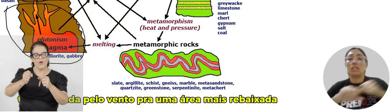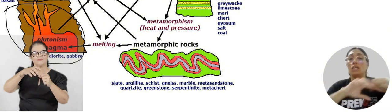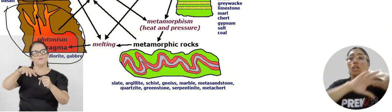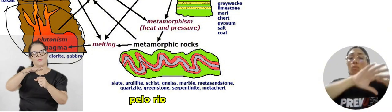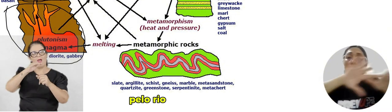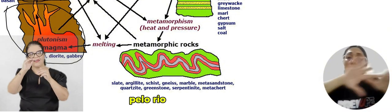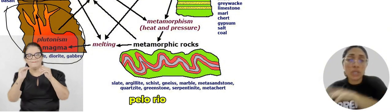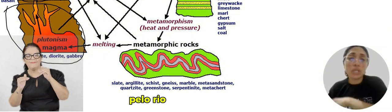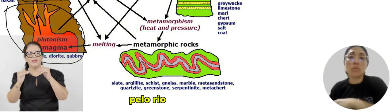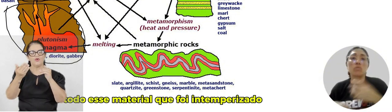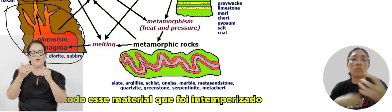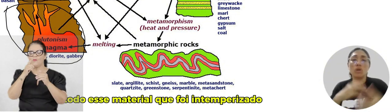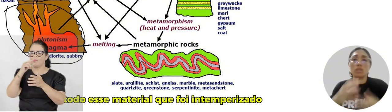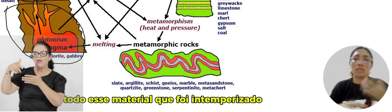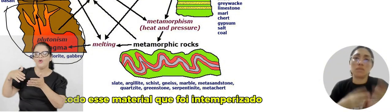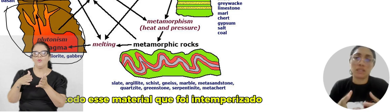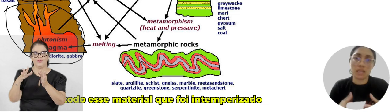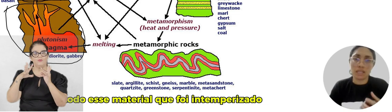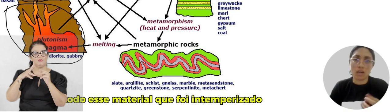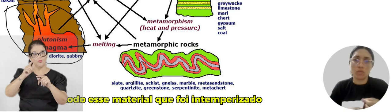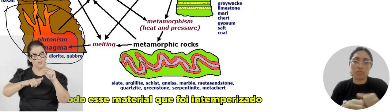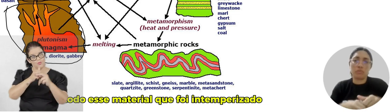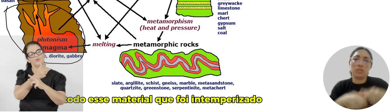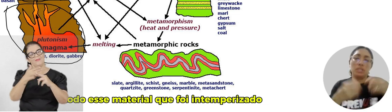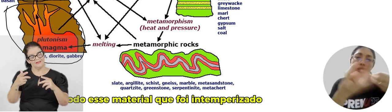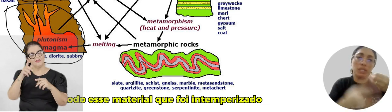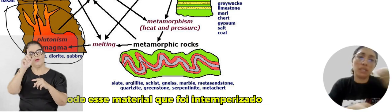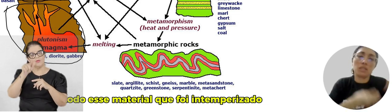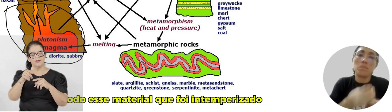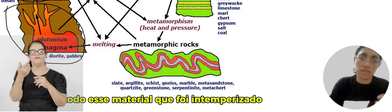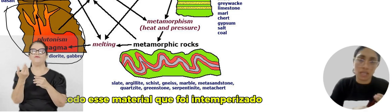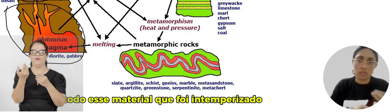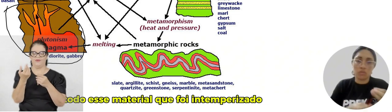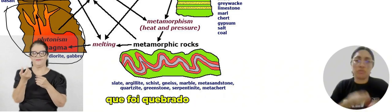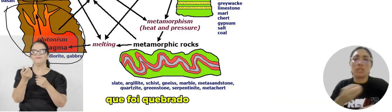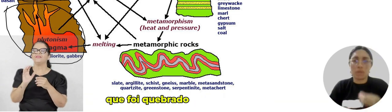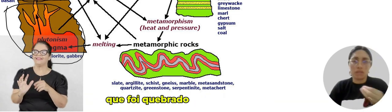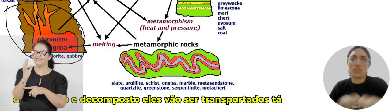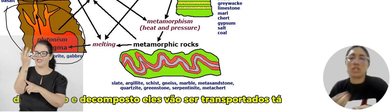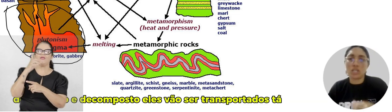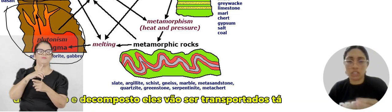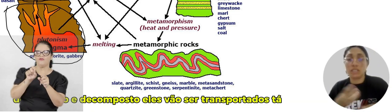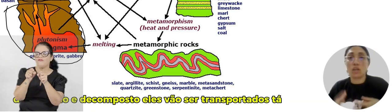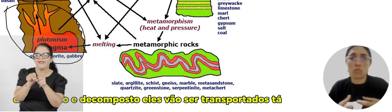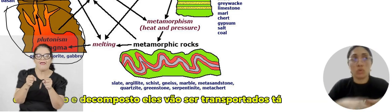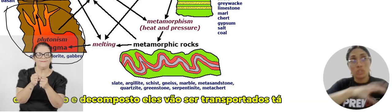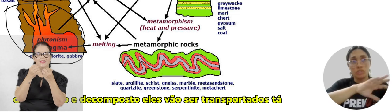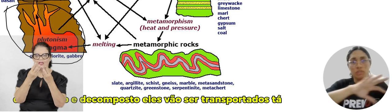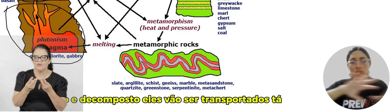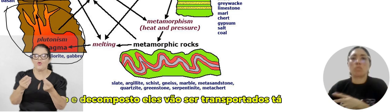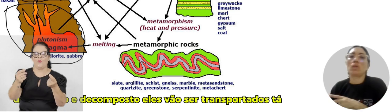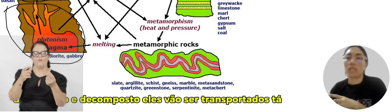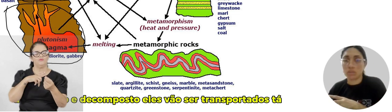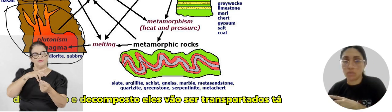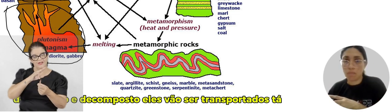rebaixada, pelo rio. Então, todo esse material que foi intemperizado, que foi quebrado, desgastado e decomposto,